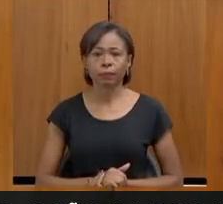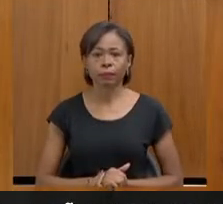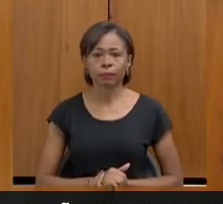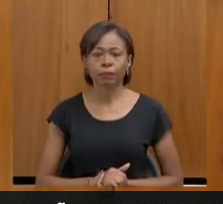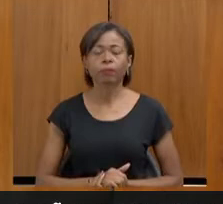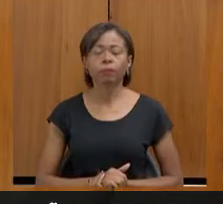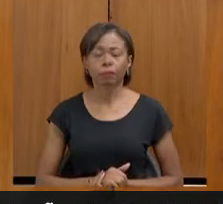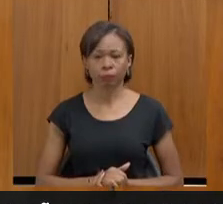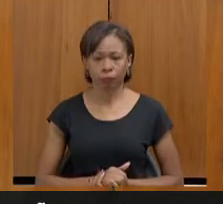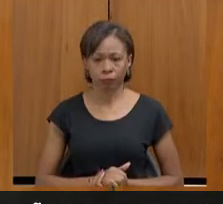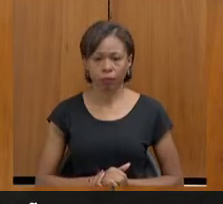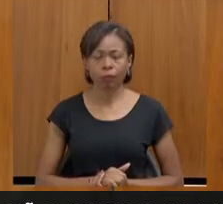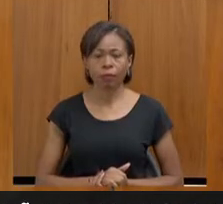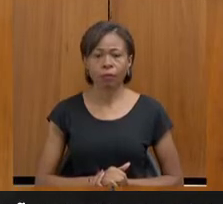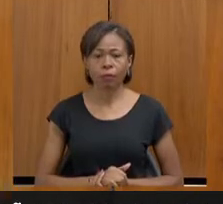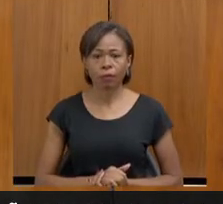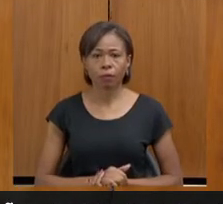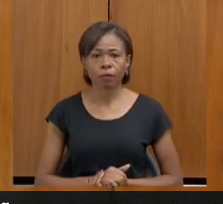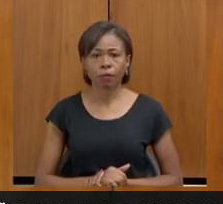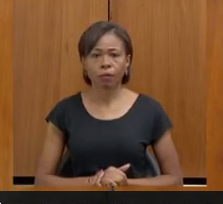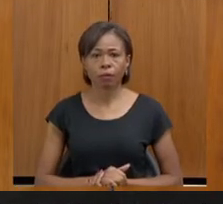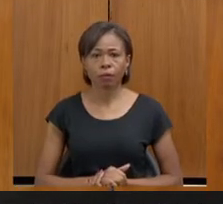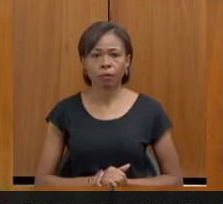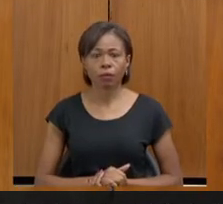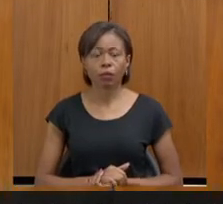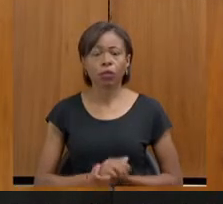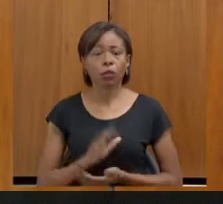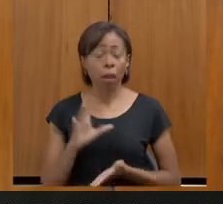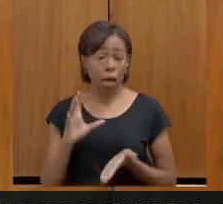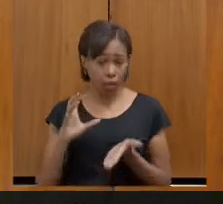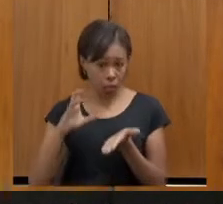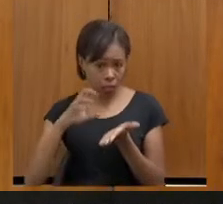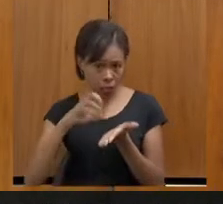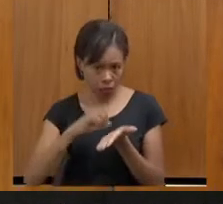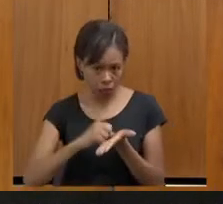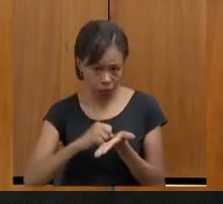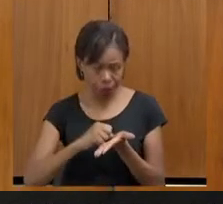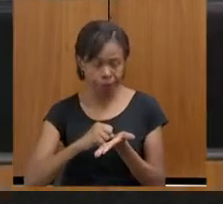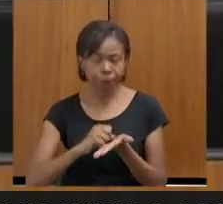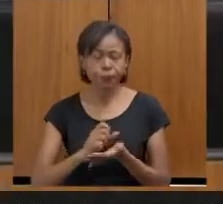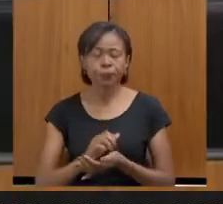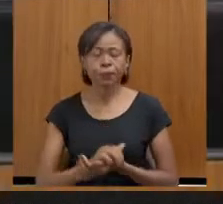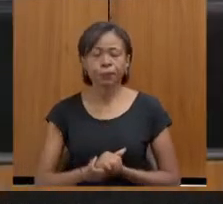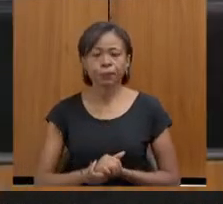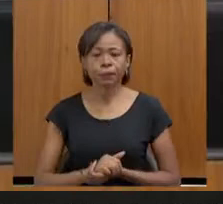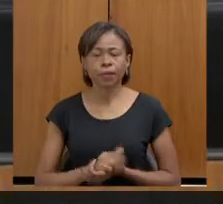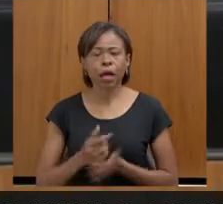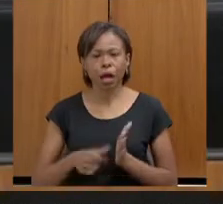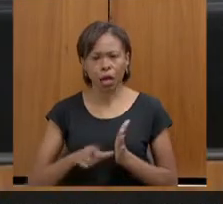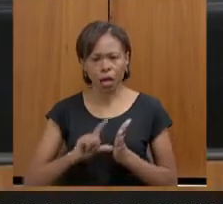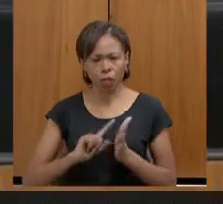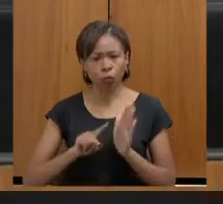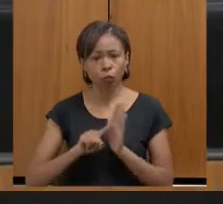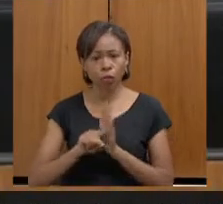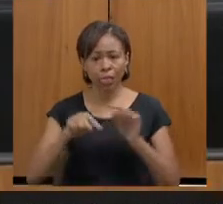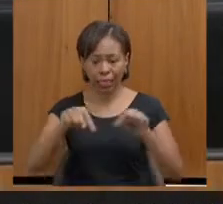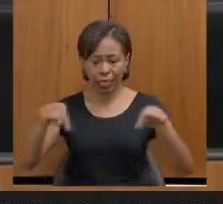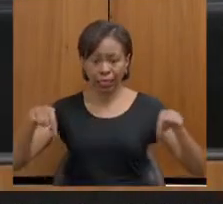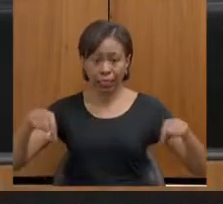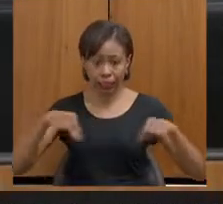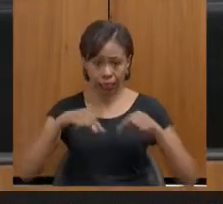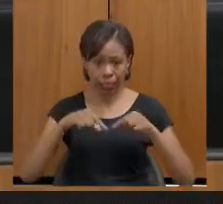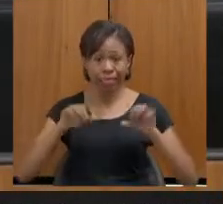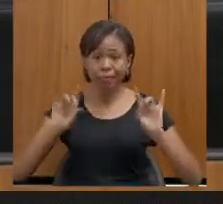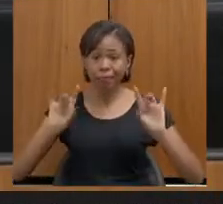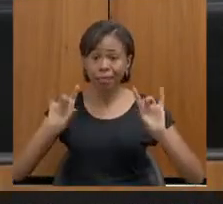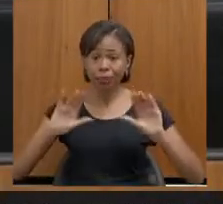Renata, para fins de registro aqui, eu te perguntei sobre a sala específica de atendimento